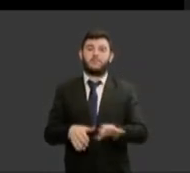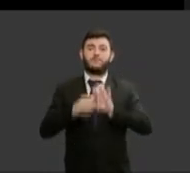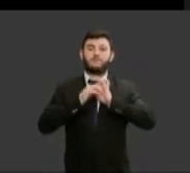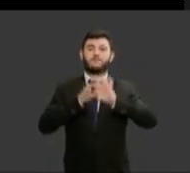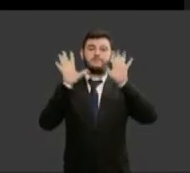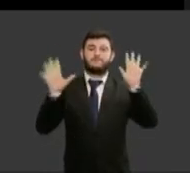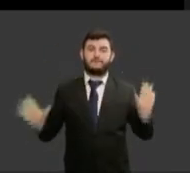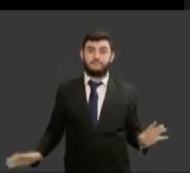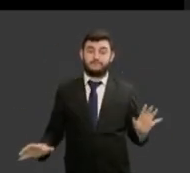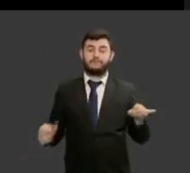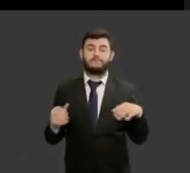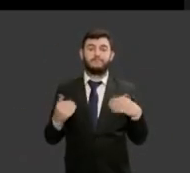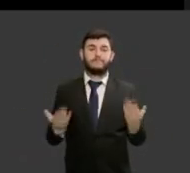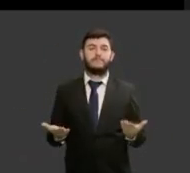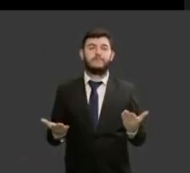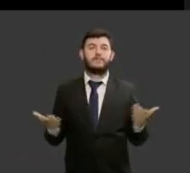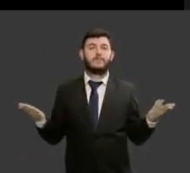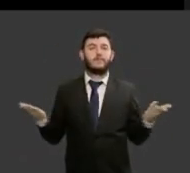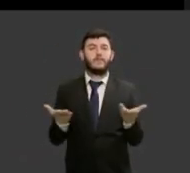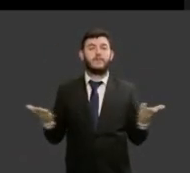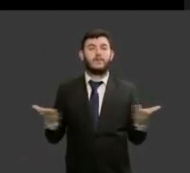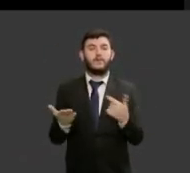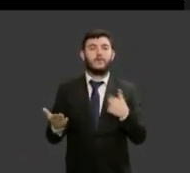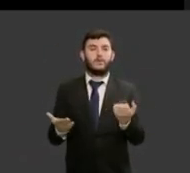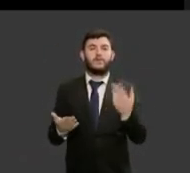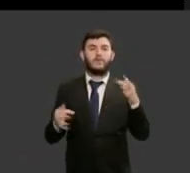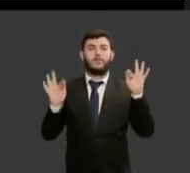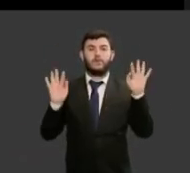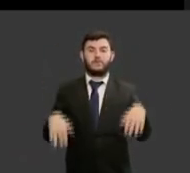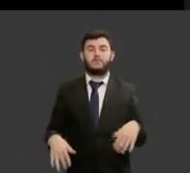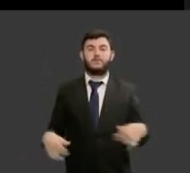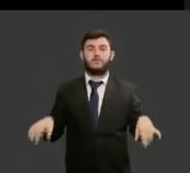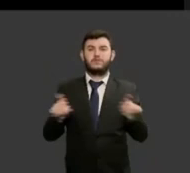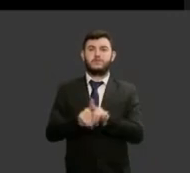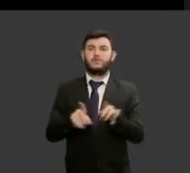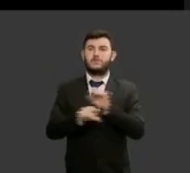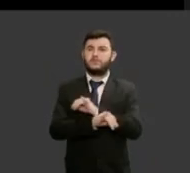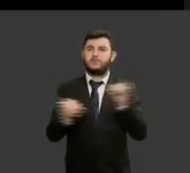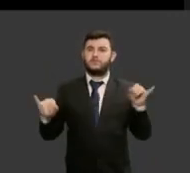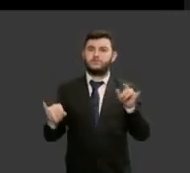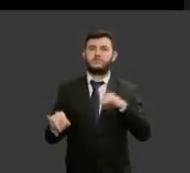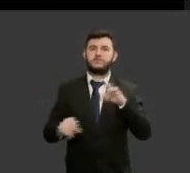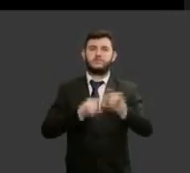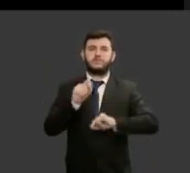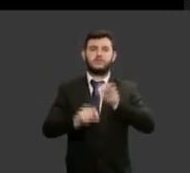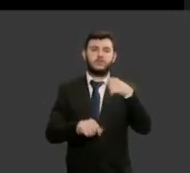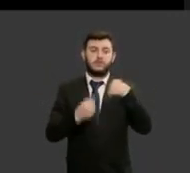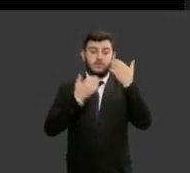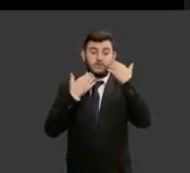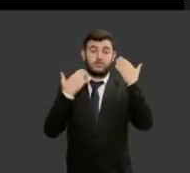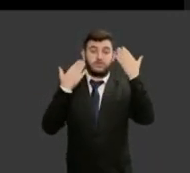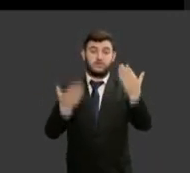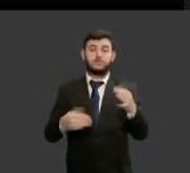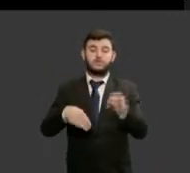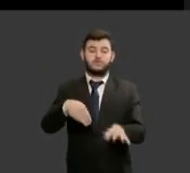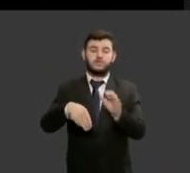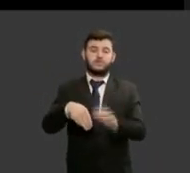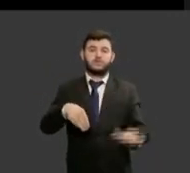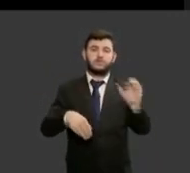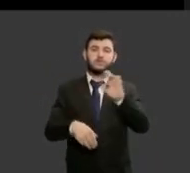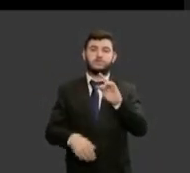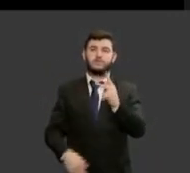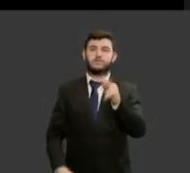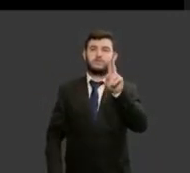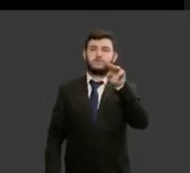quero finalizando reafirmar os meus agradecimentos ao ministro Humberto